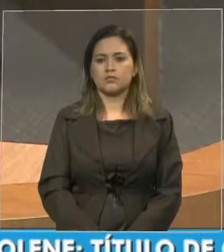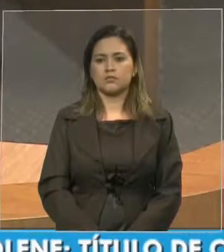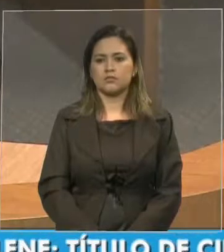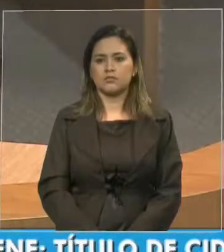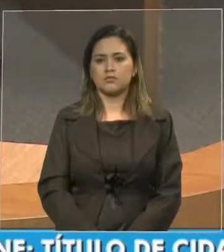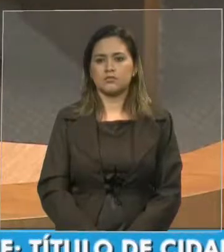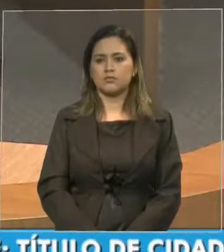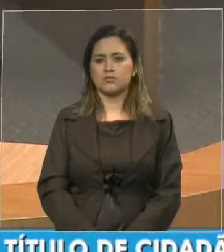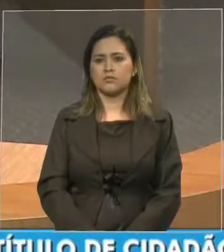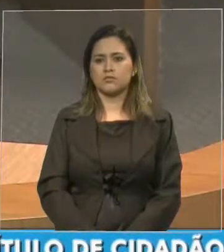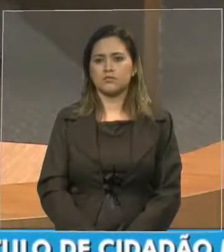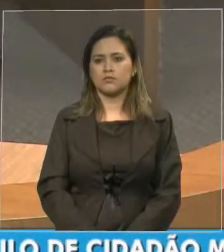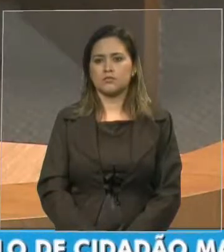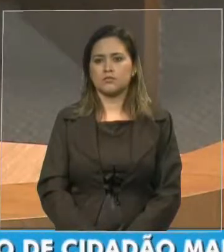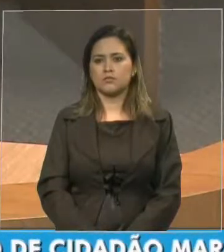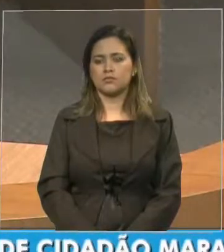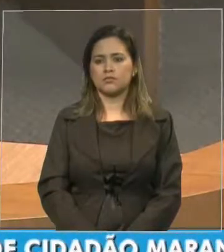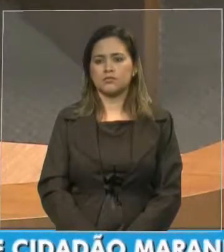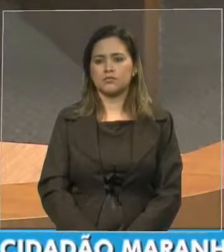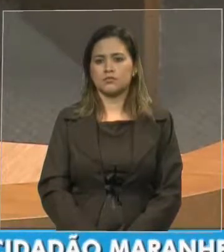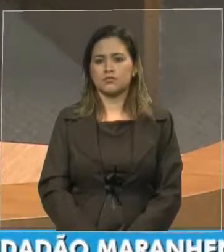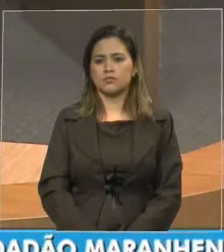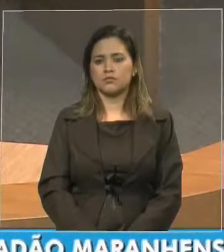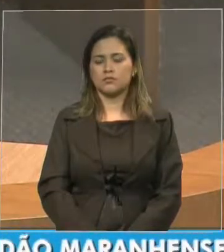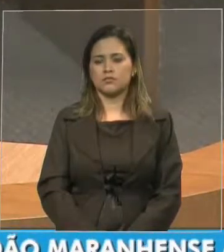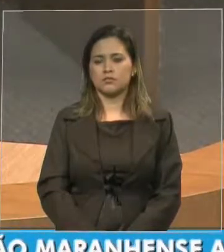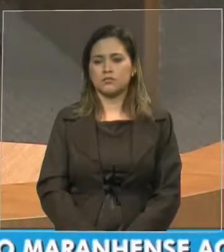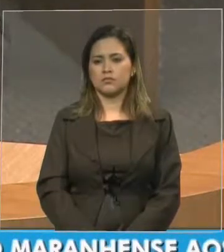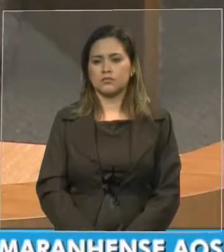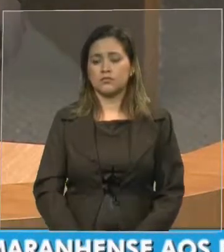CADB no estado do Maranhão